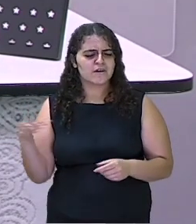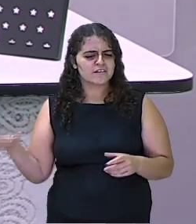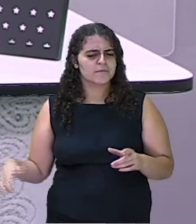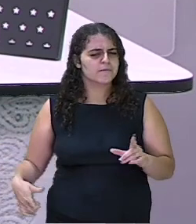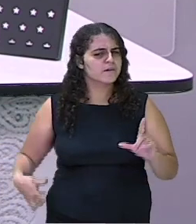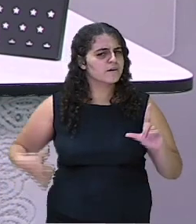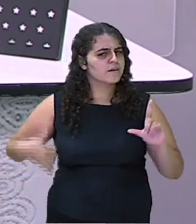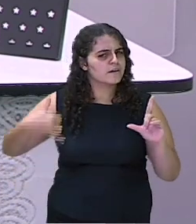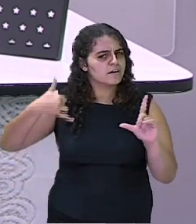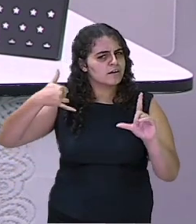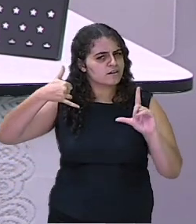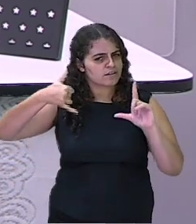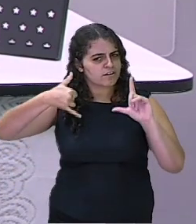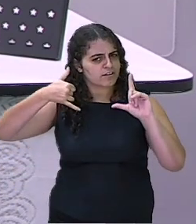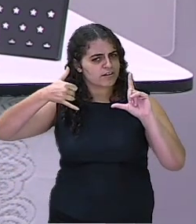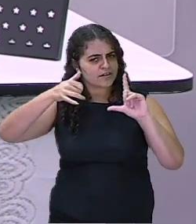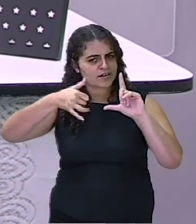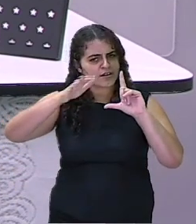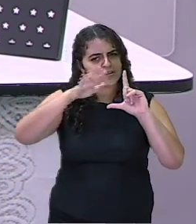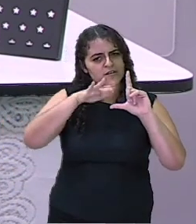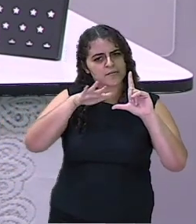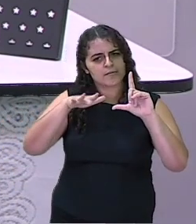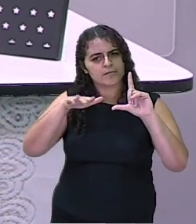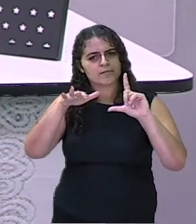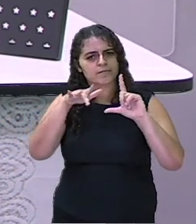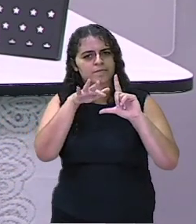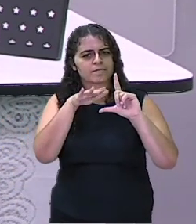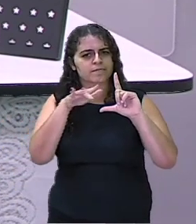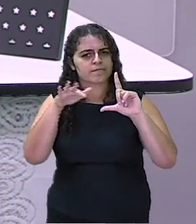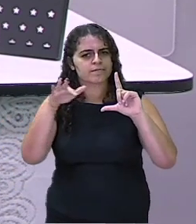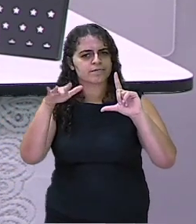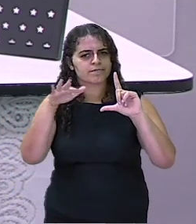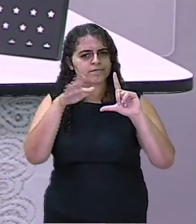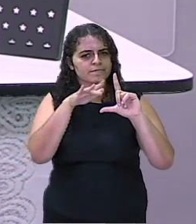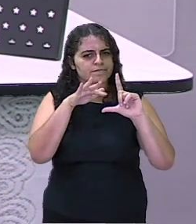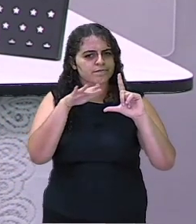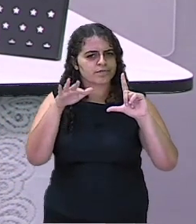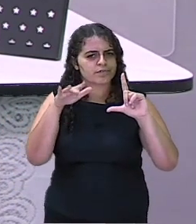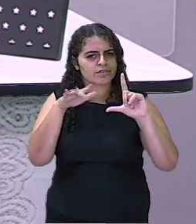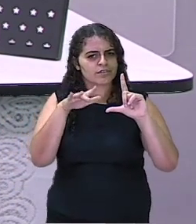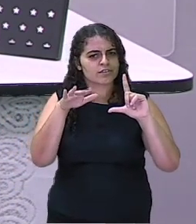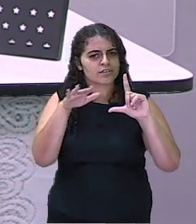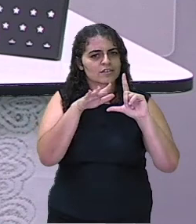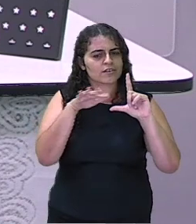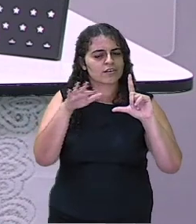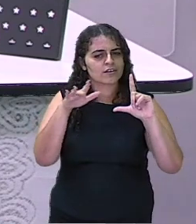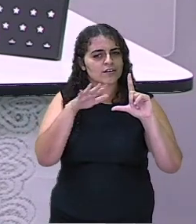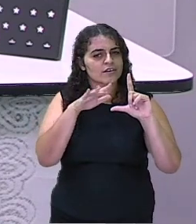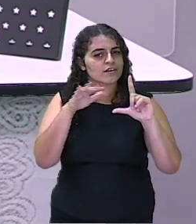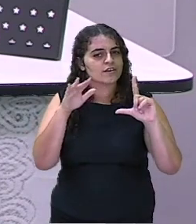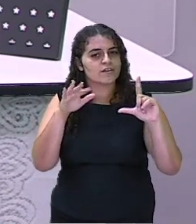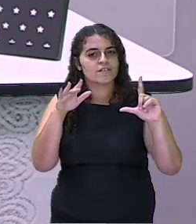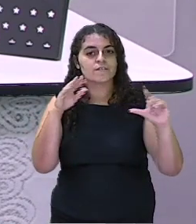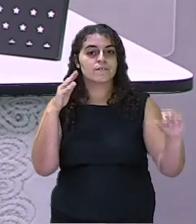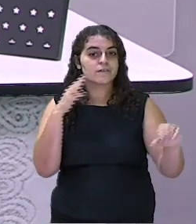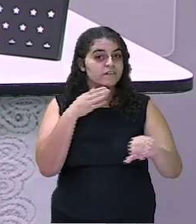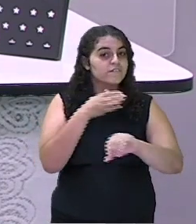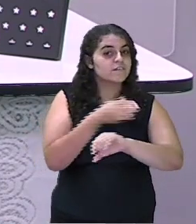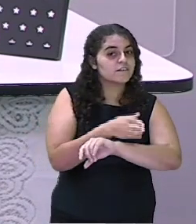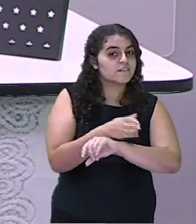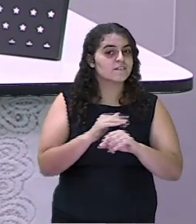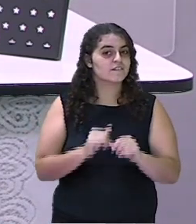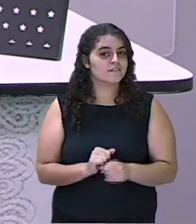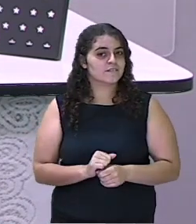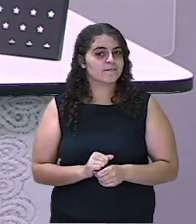você apontar a câmera do seu celular para esse símbolo que aparece na sua TV e você será direcionado para a nossa